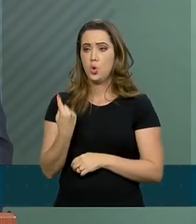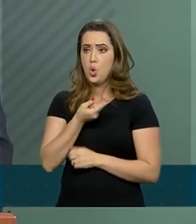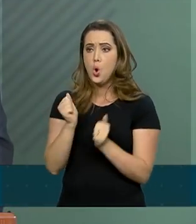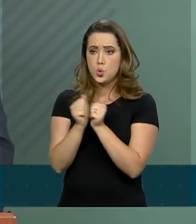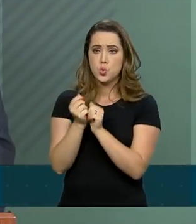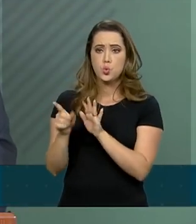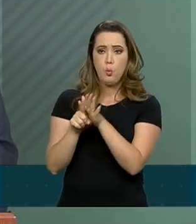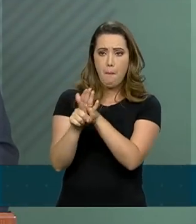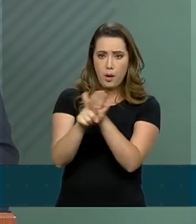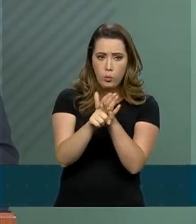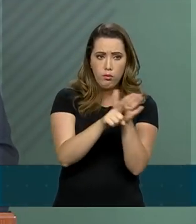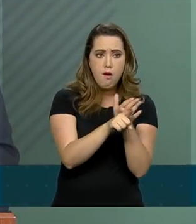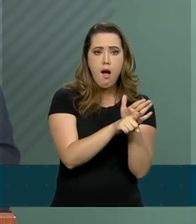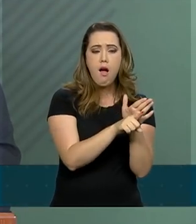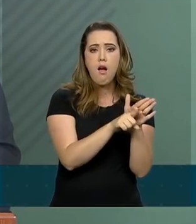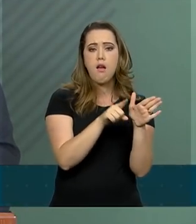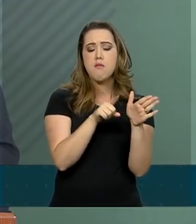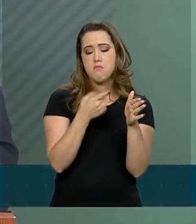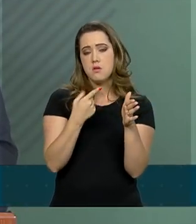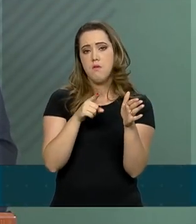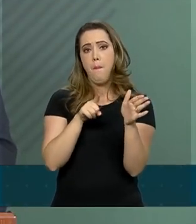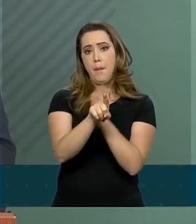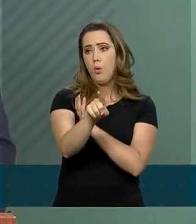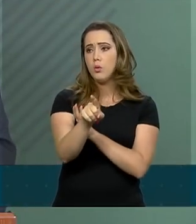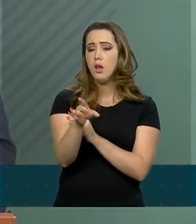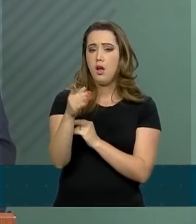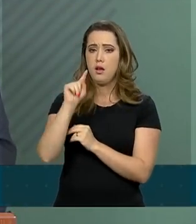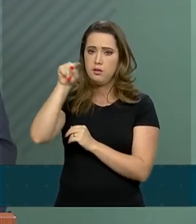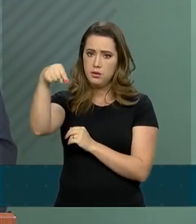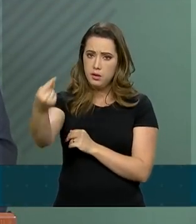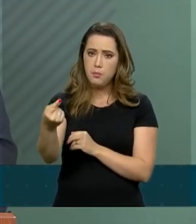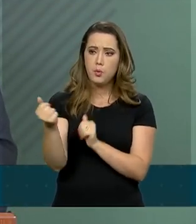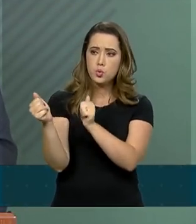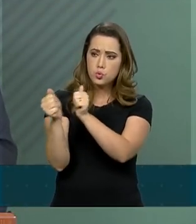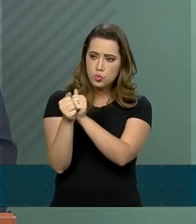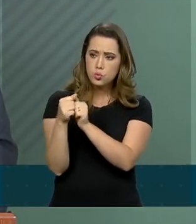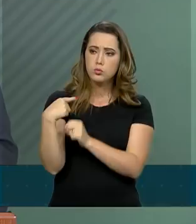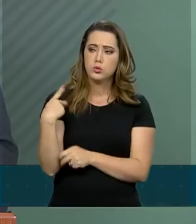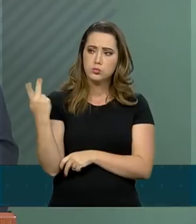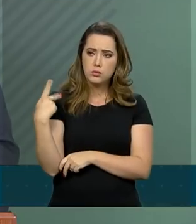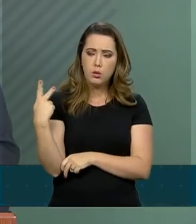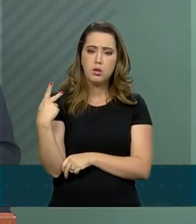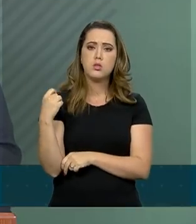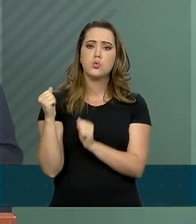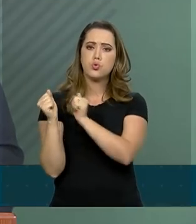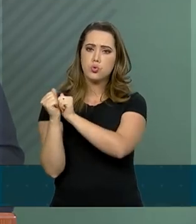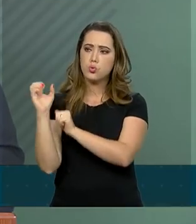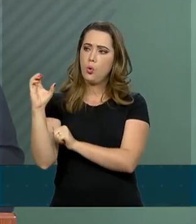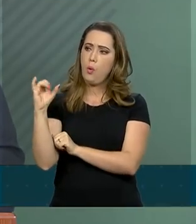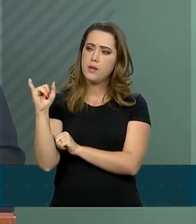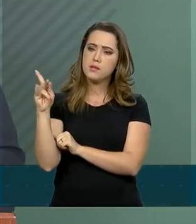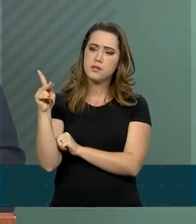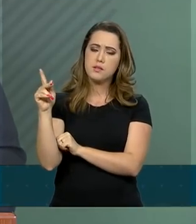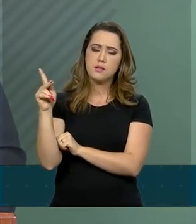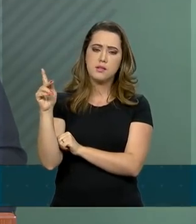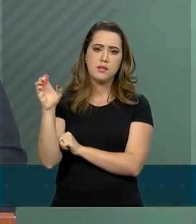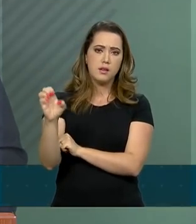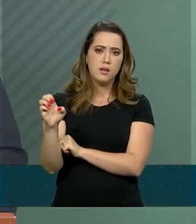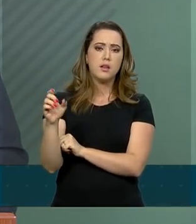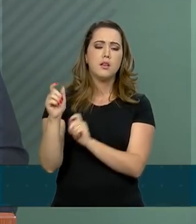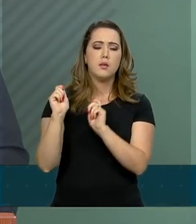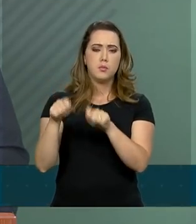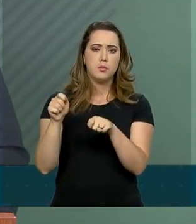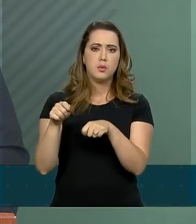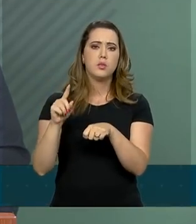juntos, o porta-voz e a CIMP, nós vamos adiantar-lhe, ainda que não neste momento mais há tempo de você colocar na sua